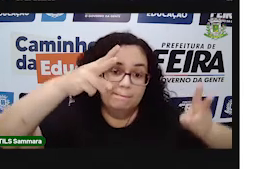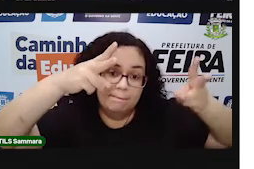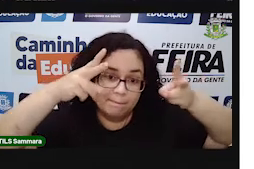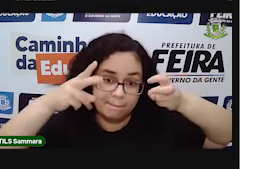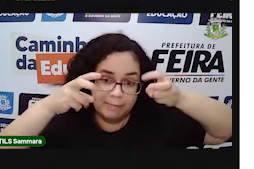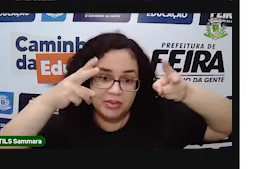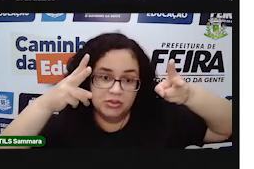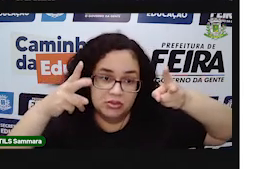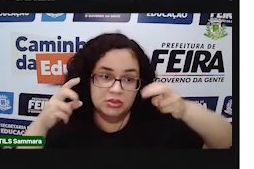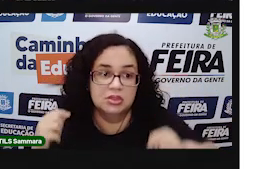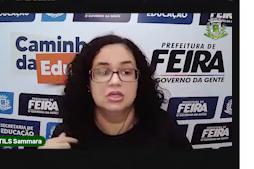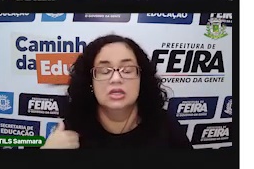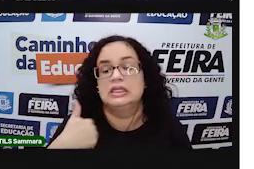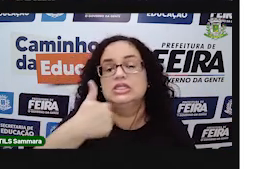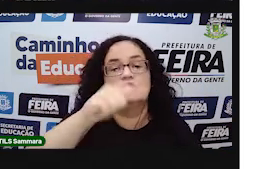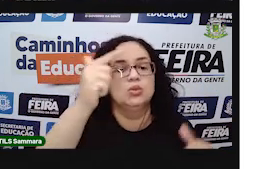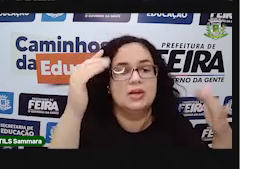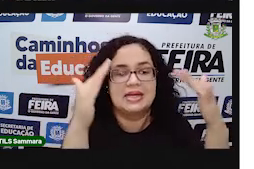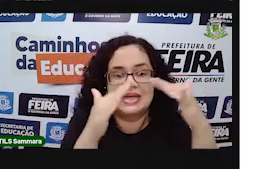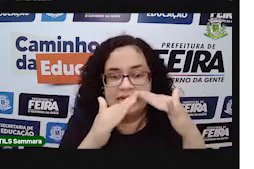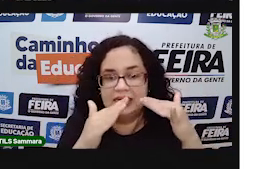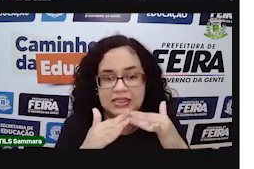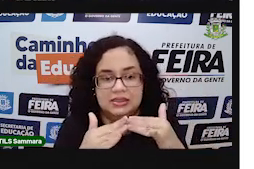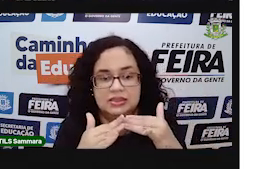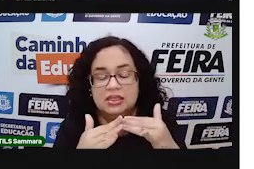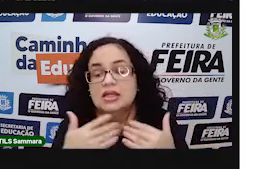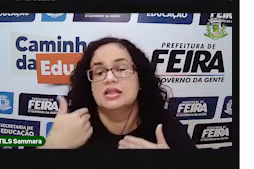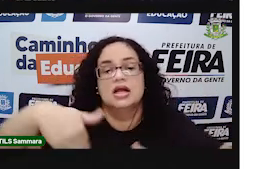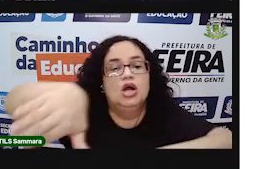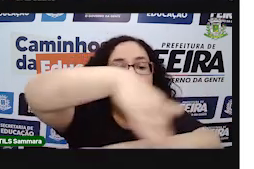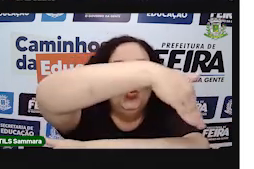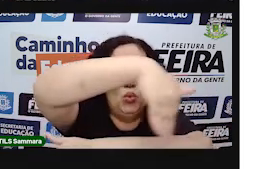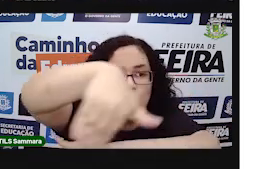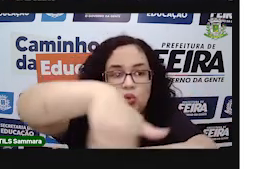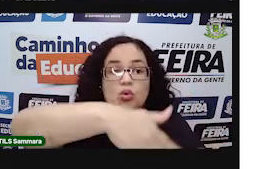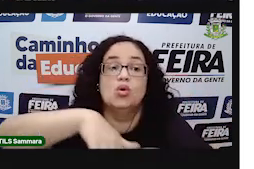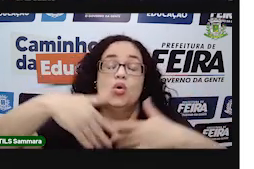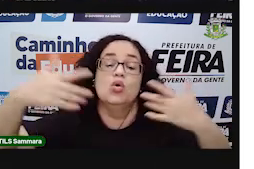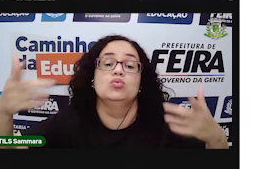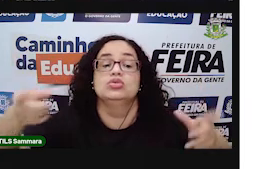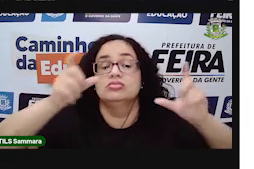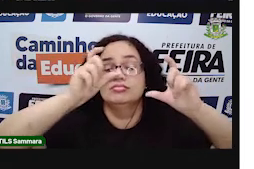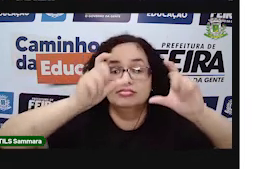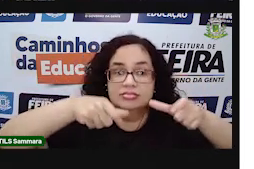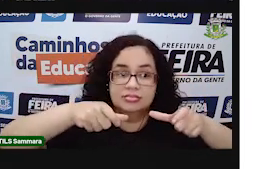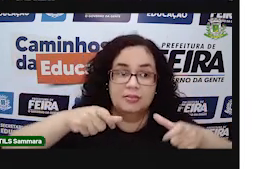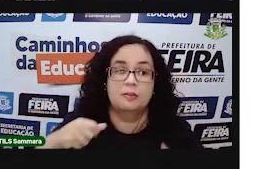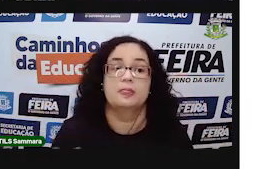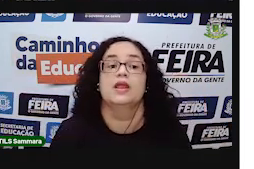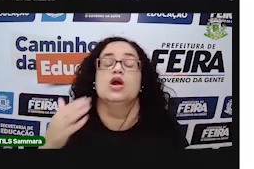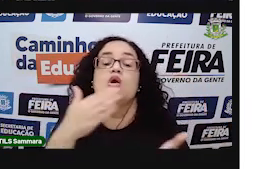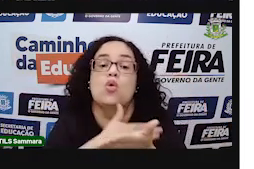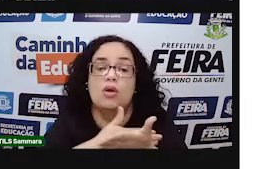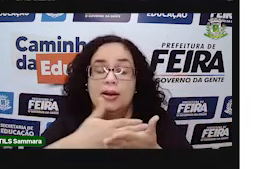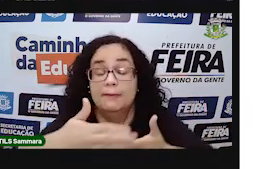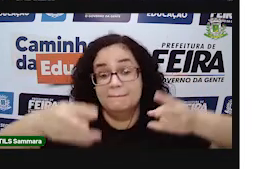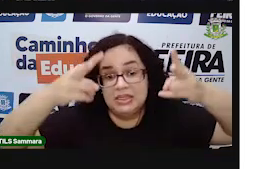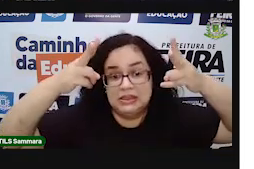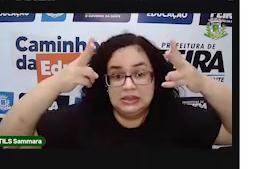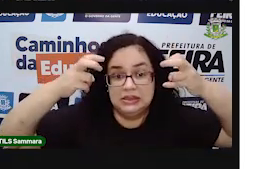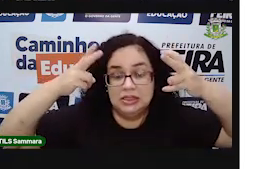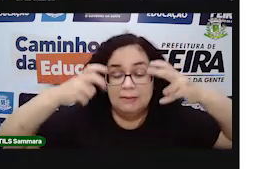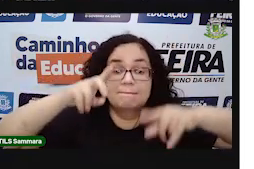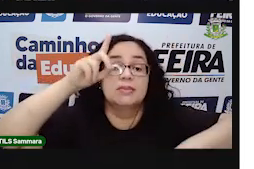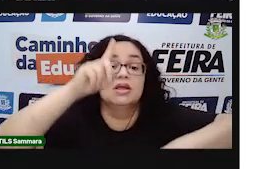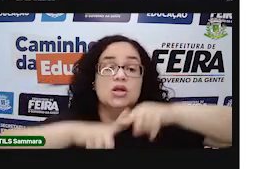perceber na sua casa, quem sabe na rua, onde você estiver, começar a perceber